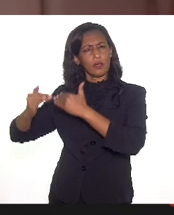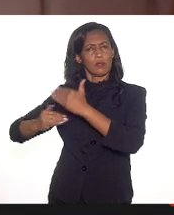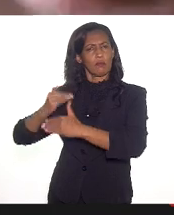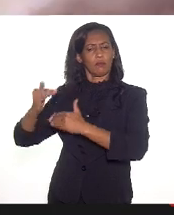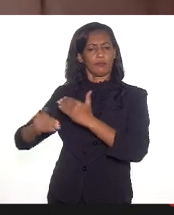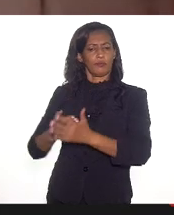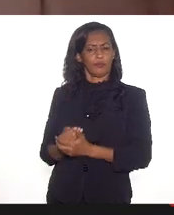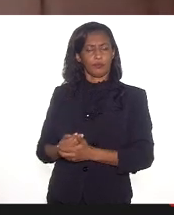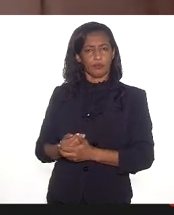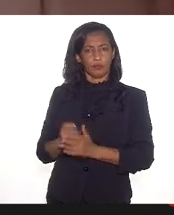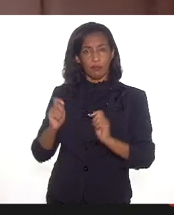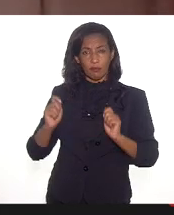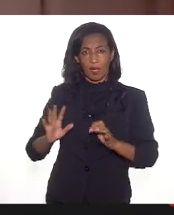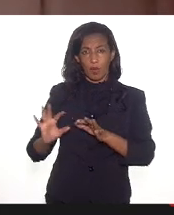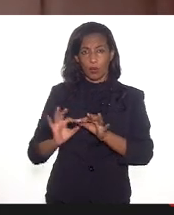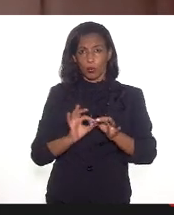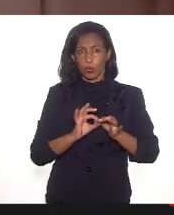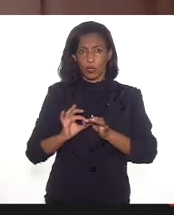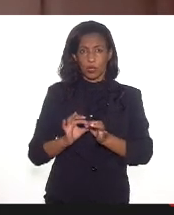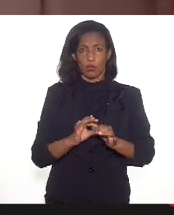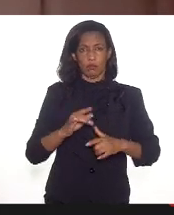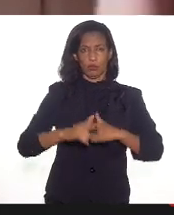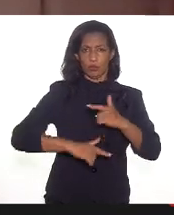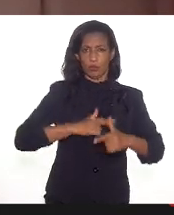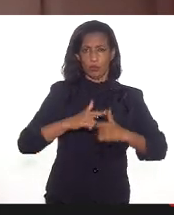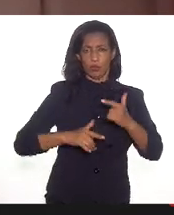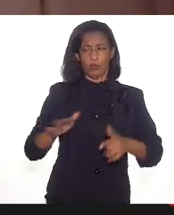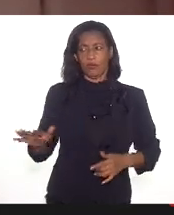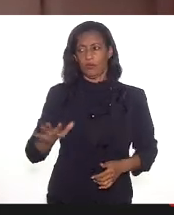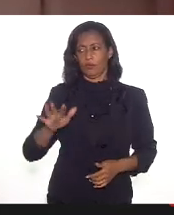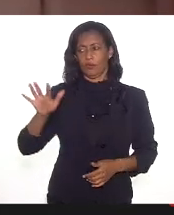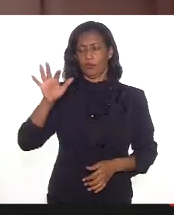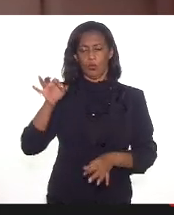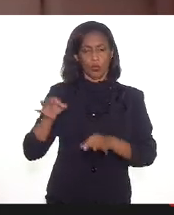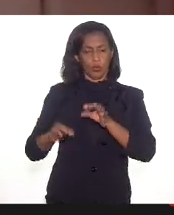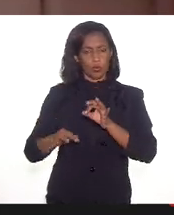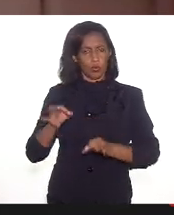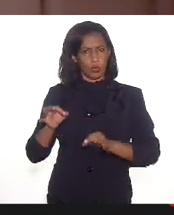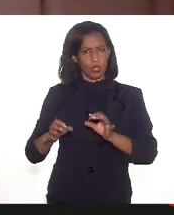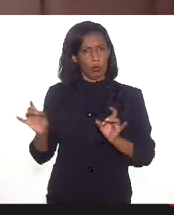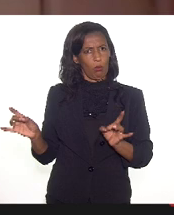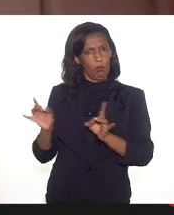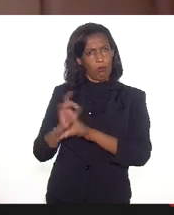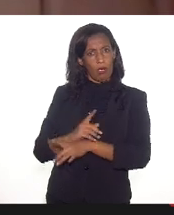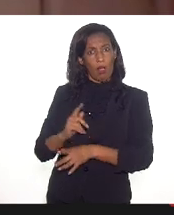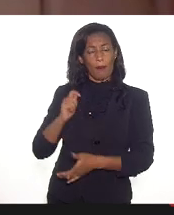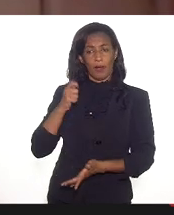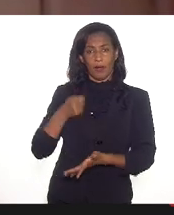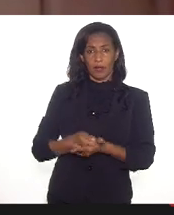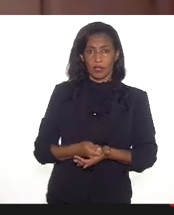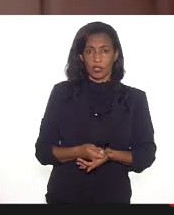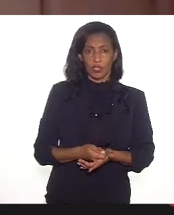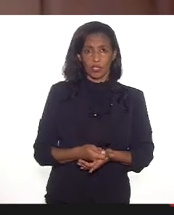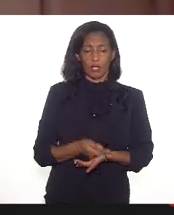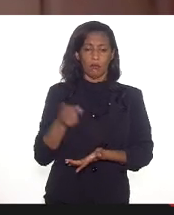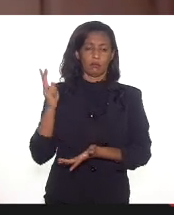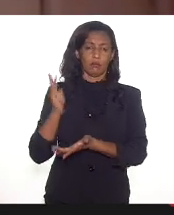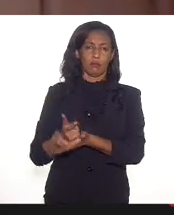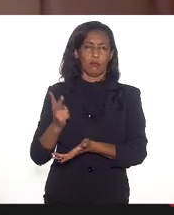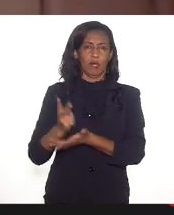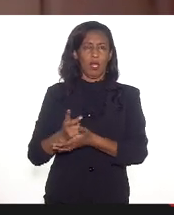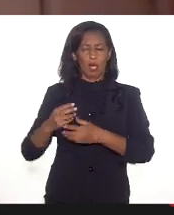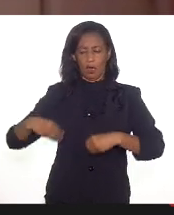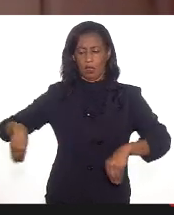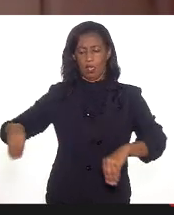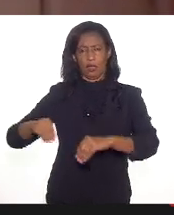da União dos Trabalhadores Favelados, juridicamente constituída para garantir a permanência na